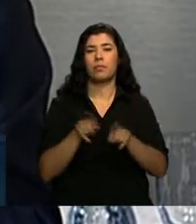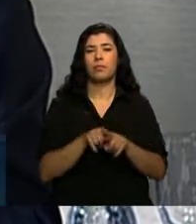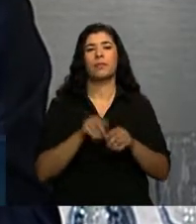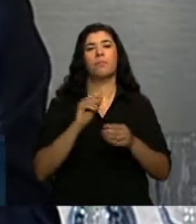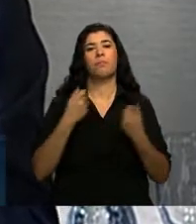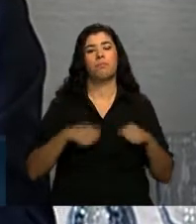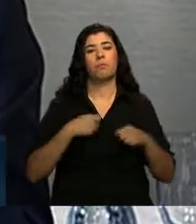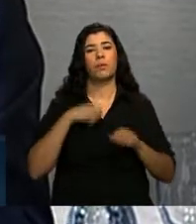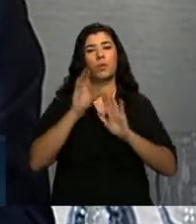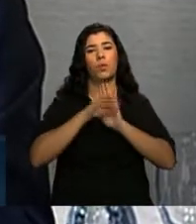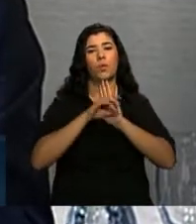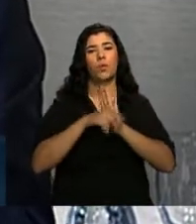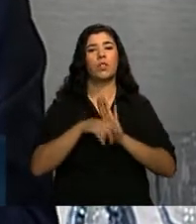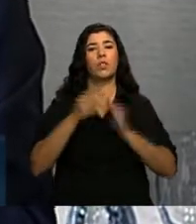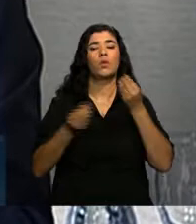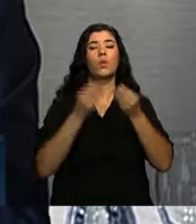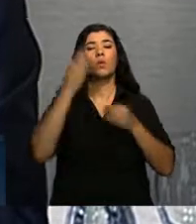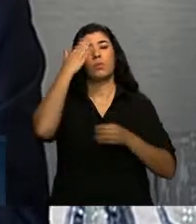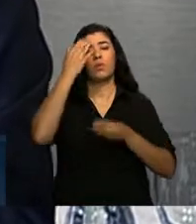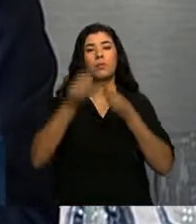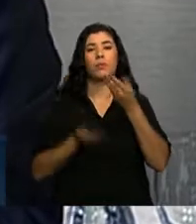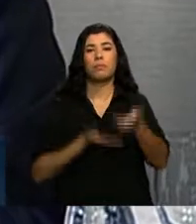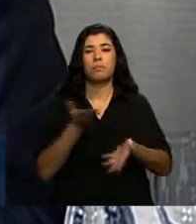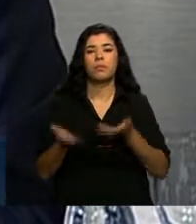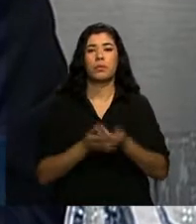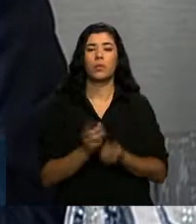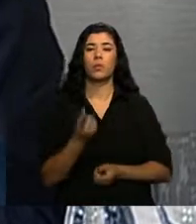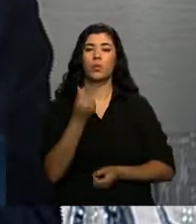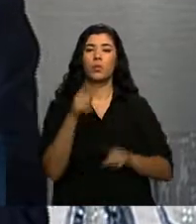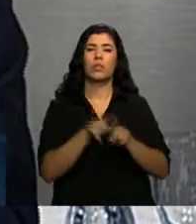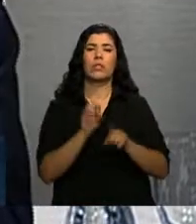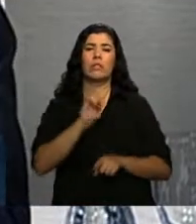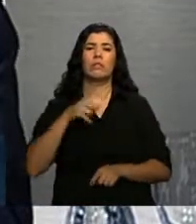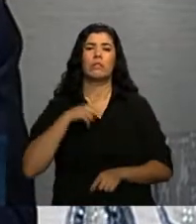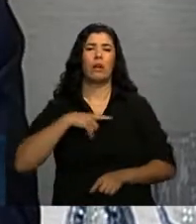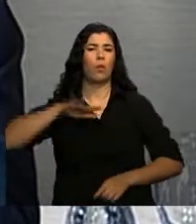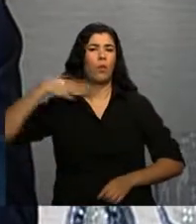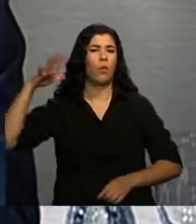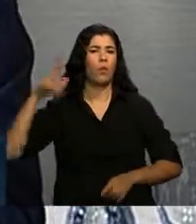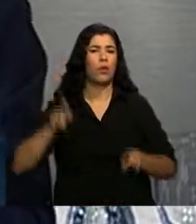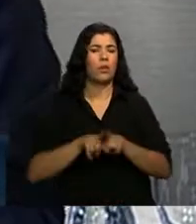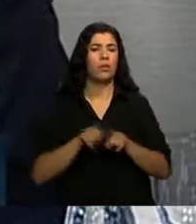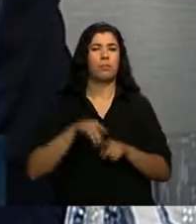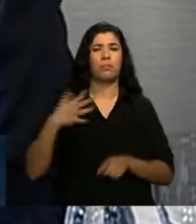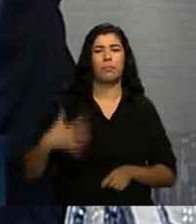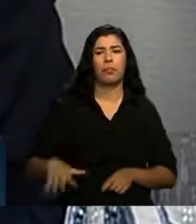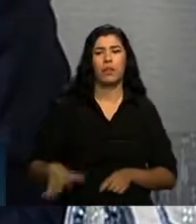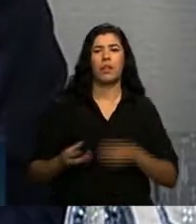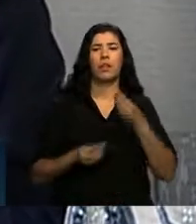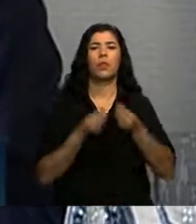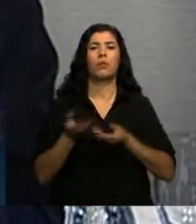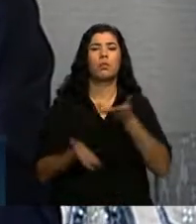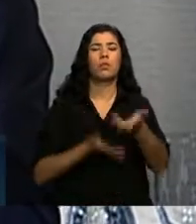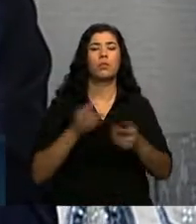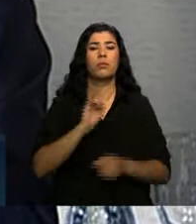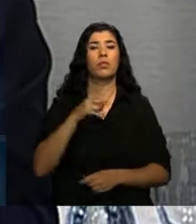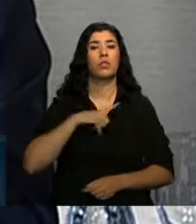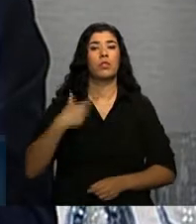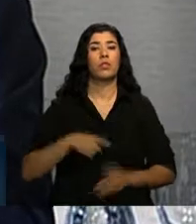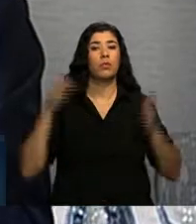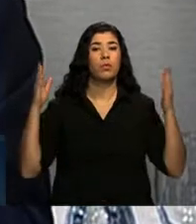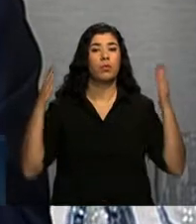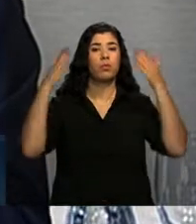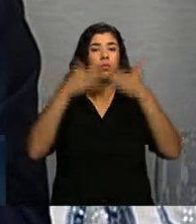Hemorrede, trabalhar com custos, para a gente falar que é caro ou é barato, que o financiamento é suficiente ou é suficiente, se nós não tivermos